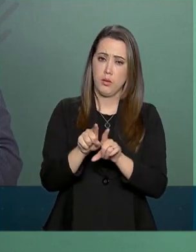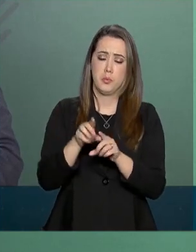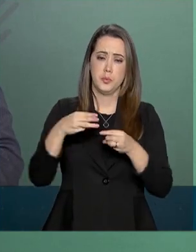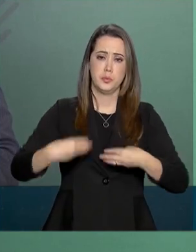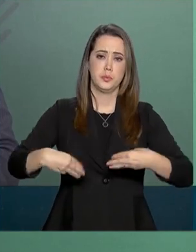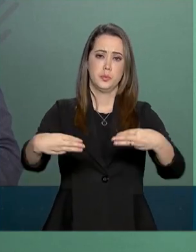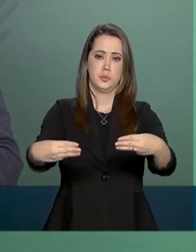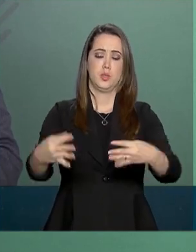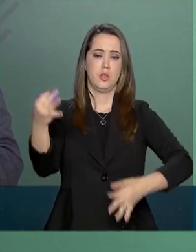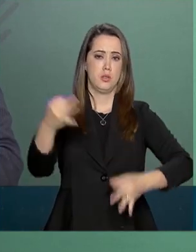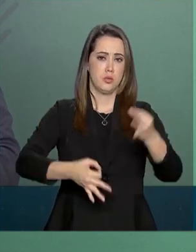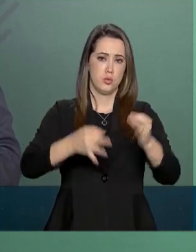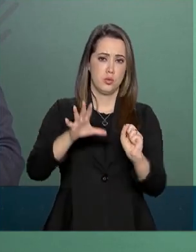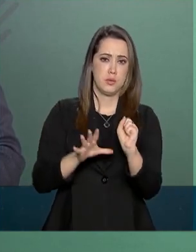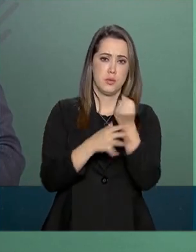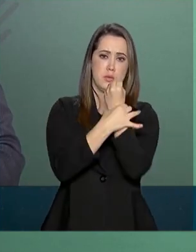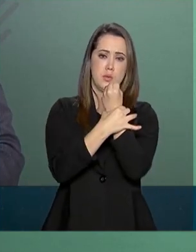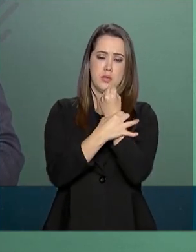Segurança Pública.